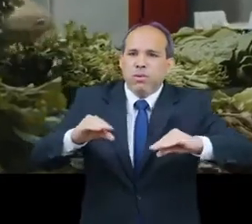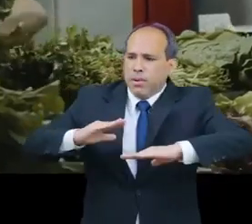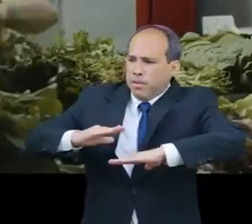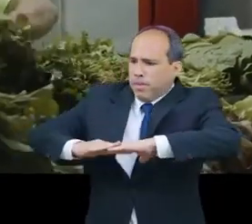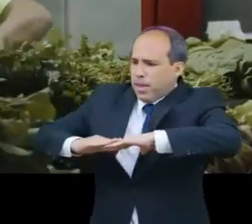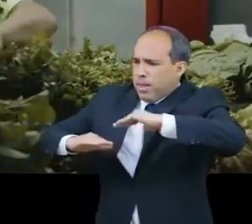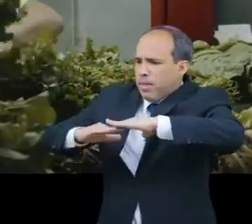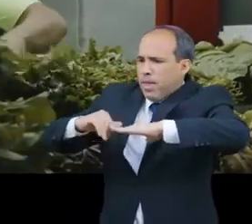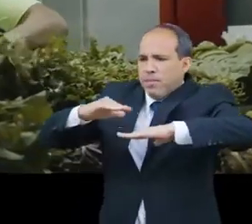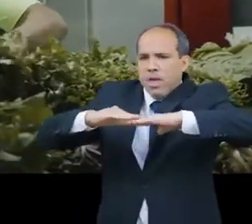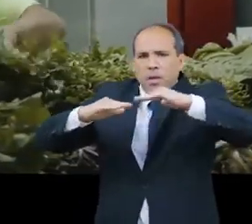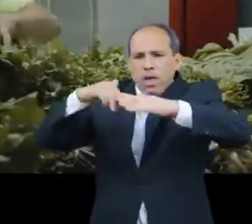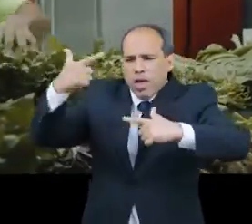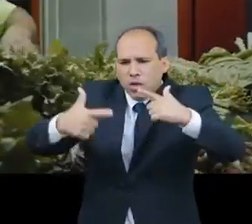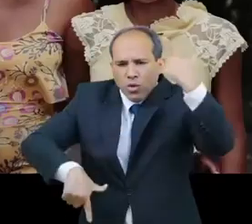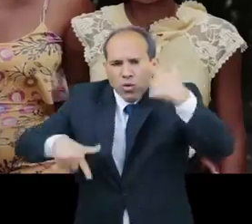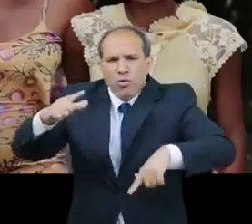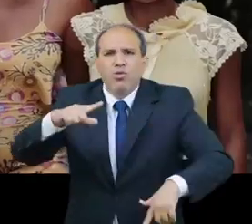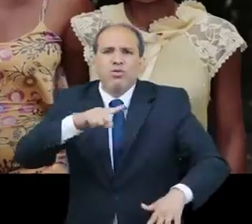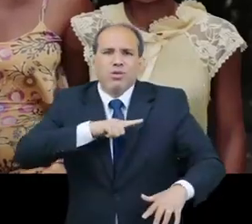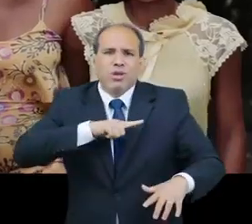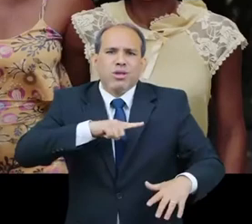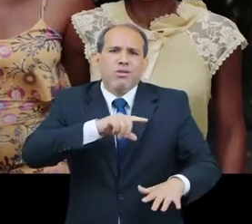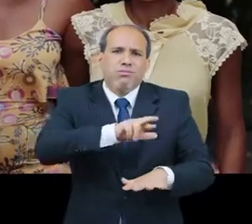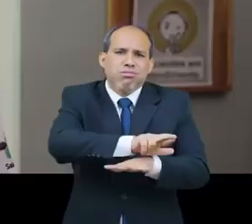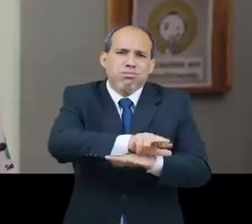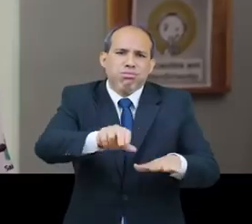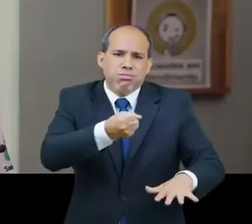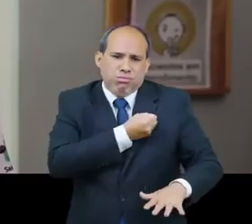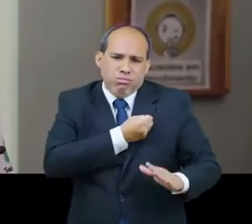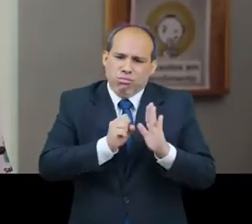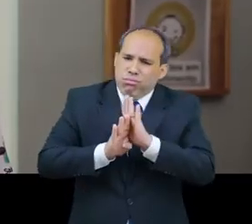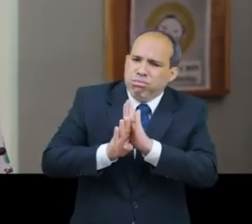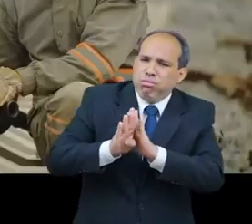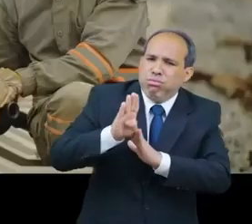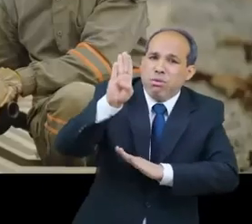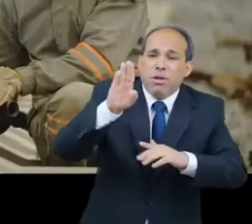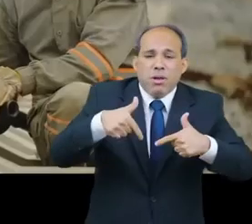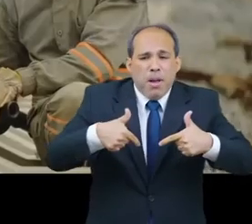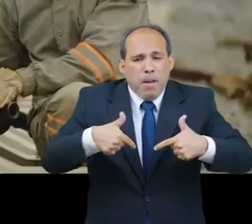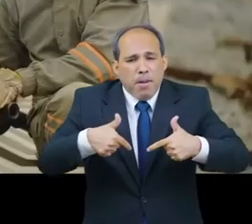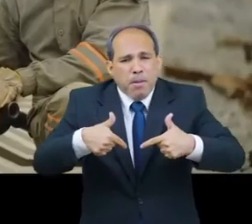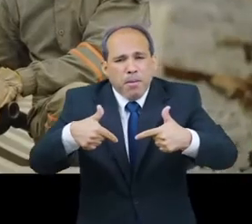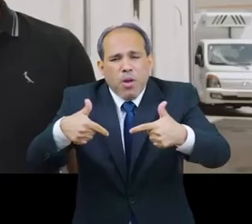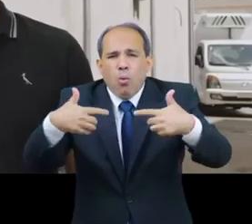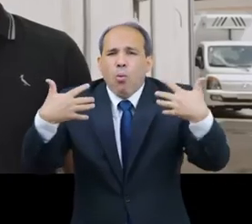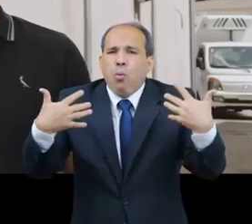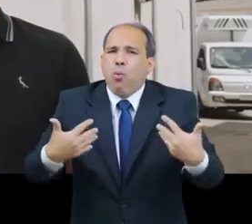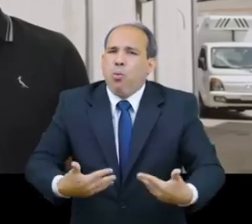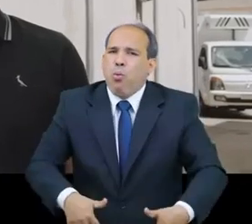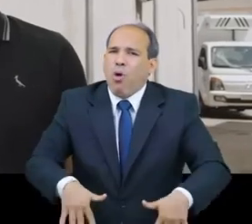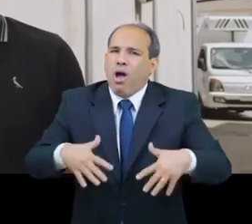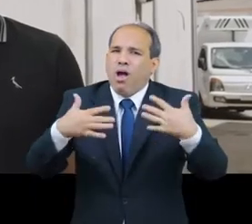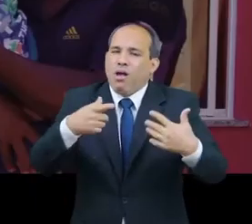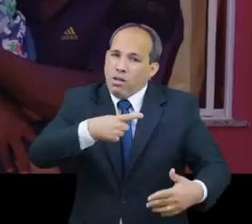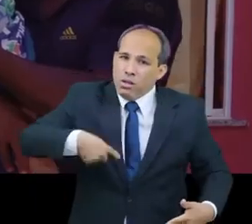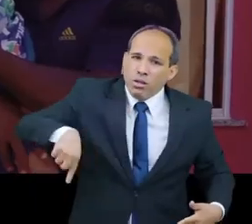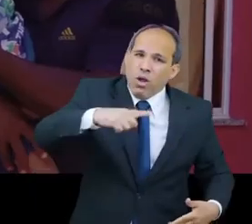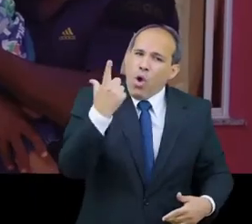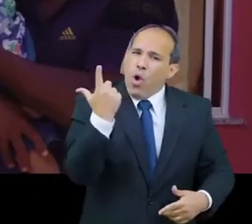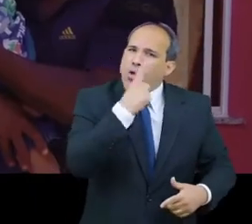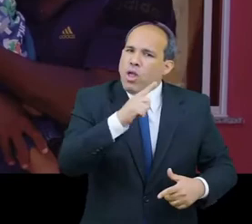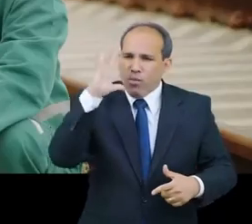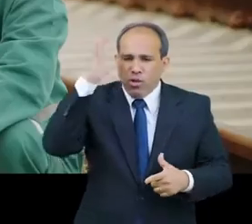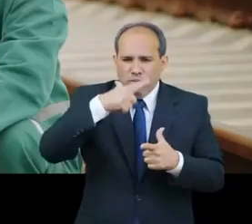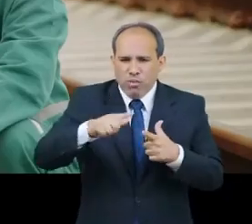reconstrução. São muitos os números. Inúmeras as ações. Para que possamos